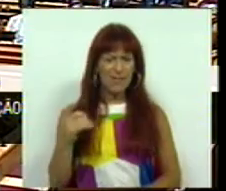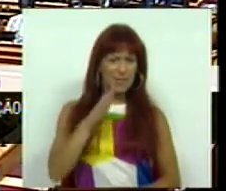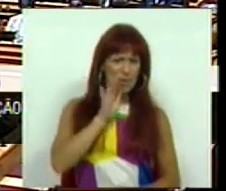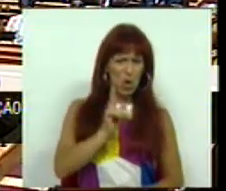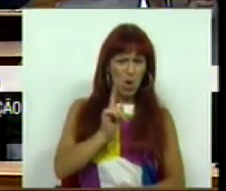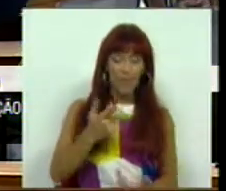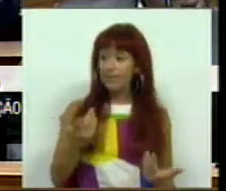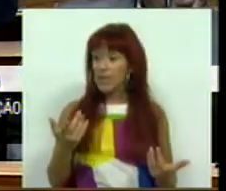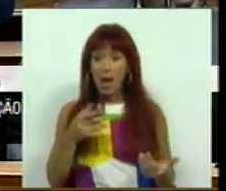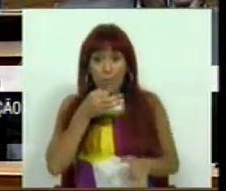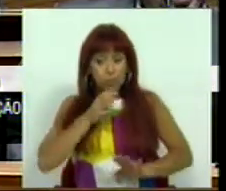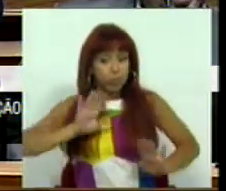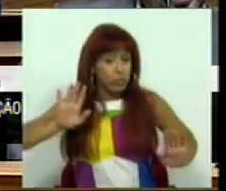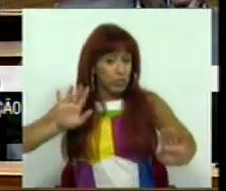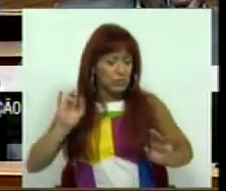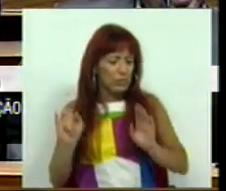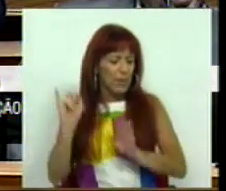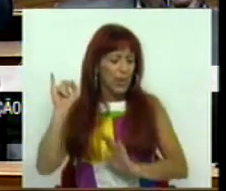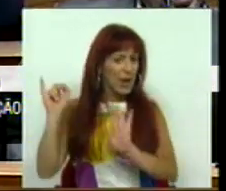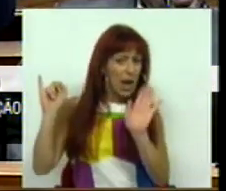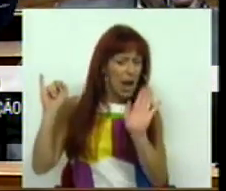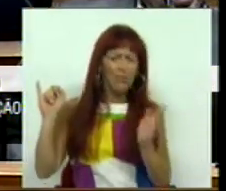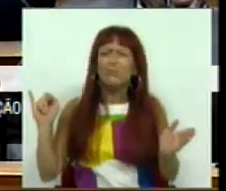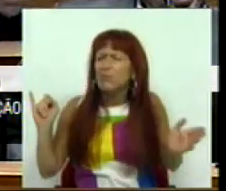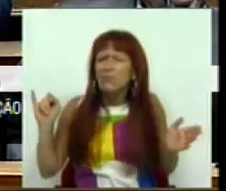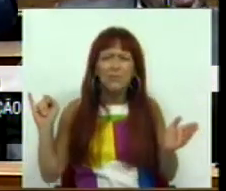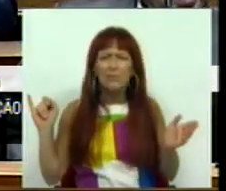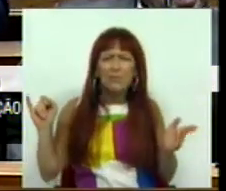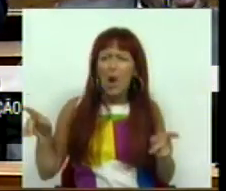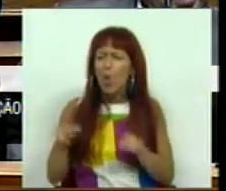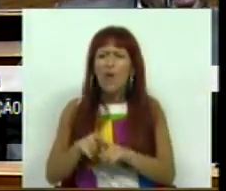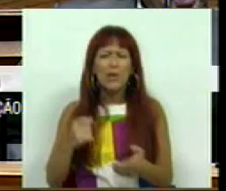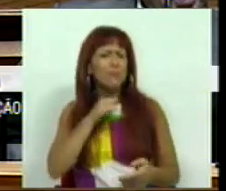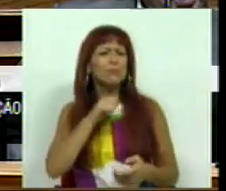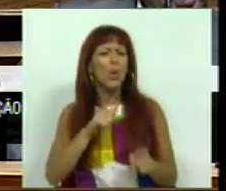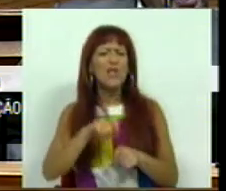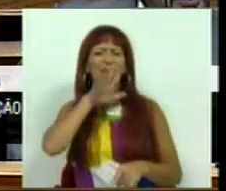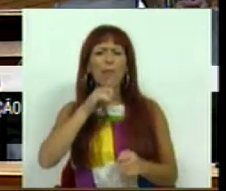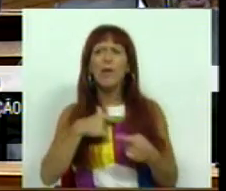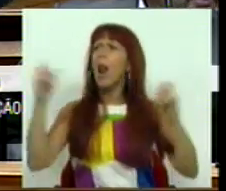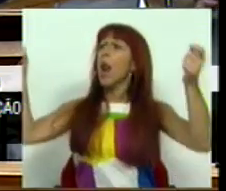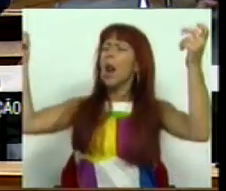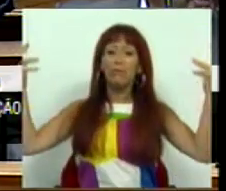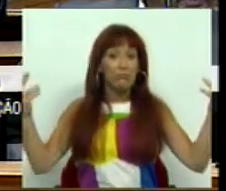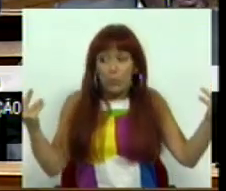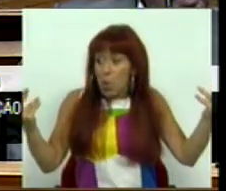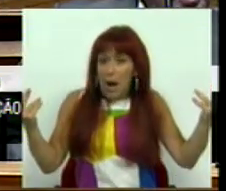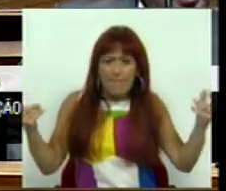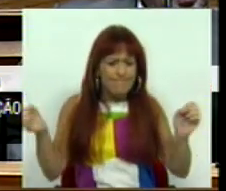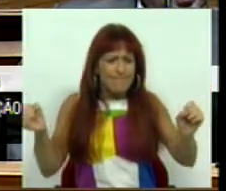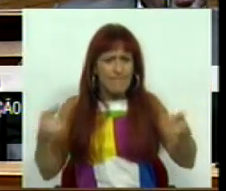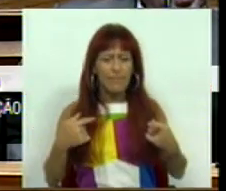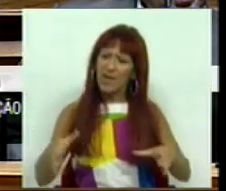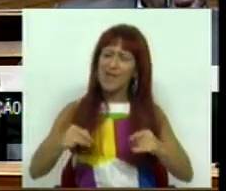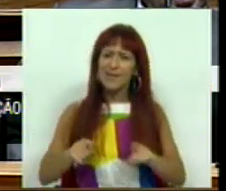dizer é que nada diz sobre os aumentos de imposto. Afinal, onde estava o visto de família tão propalado? Não vemos. Não existe. E